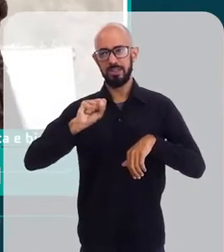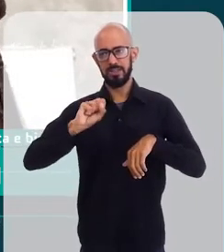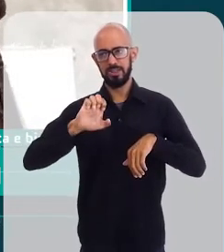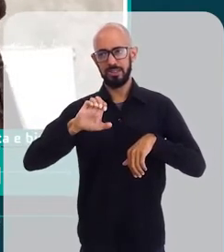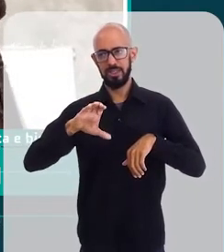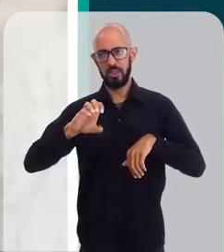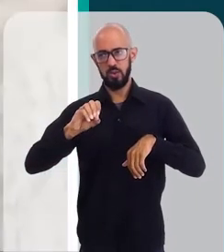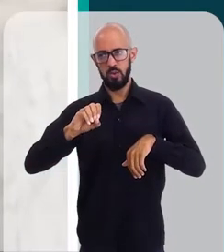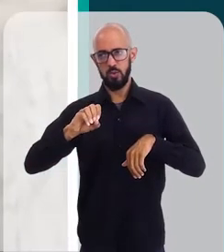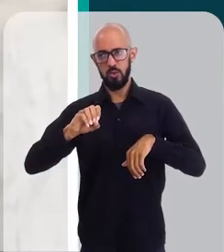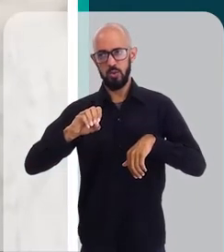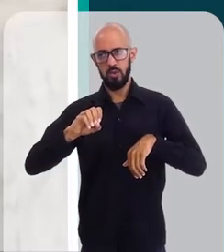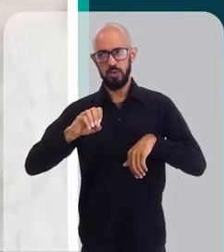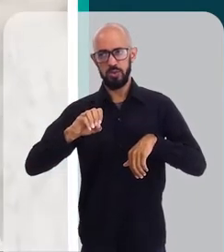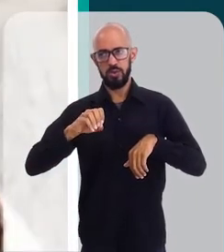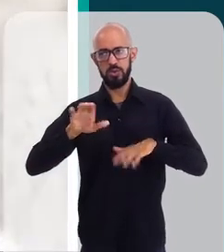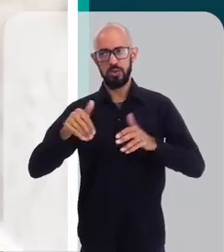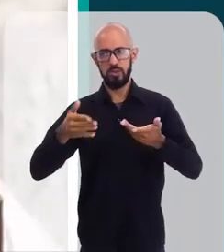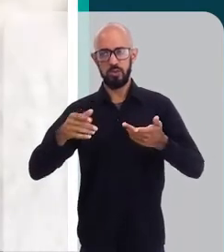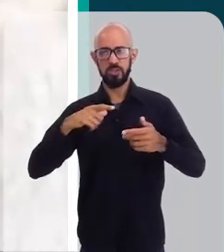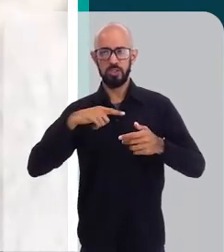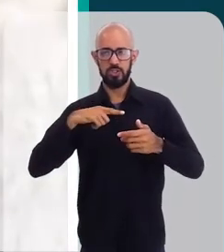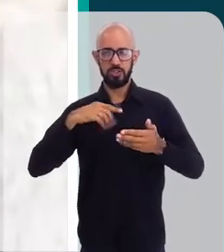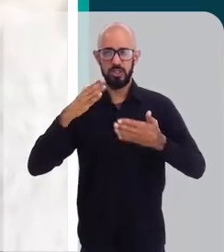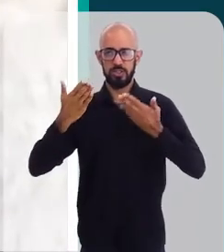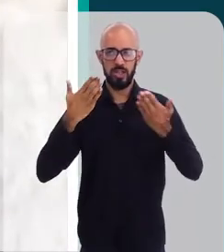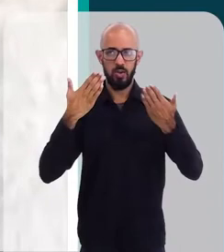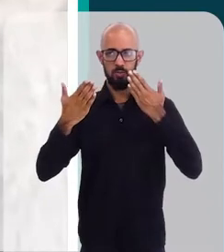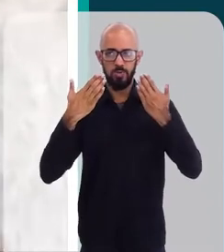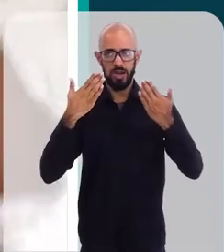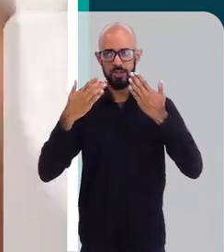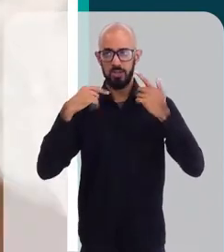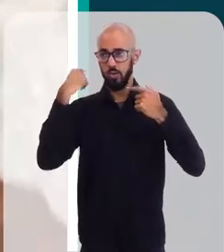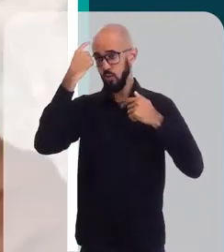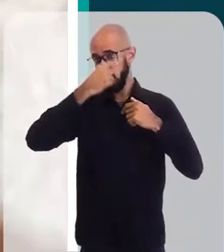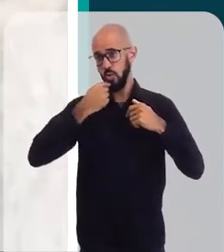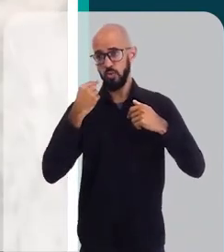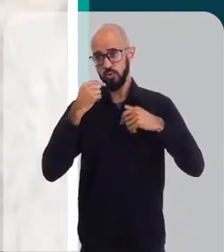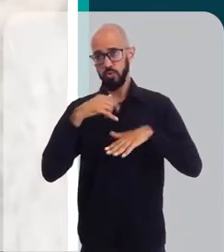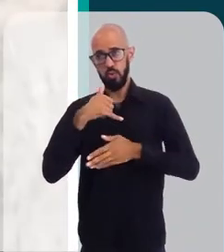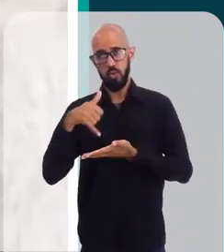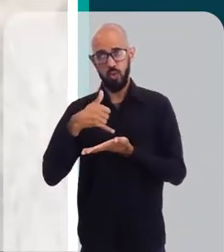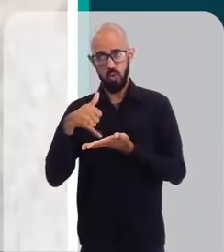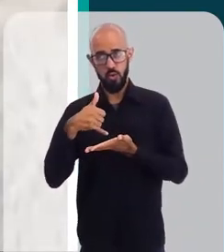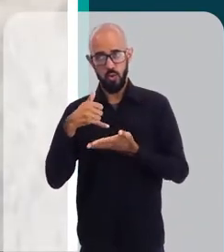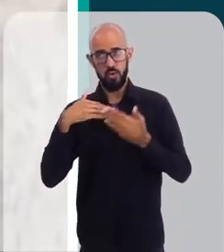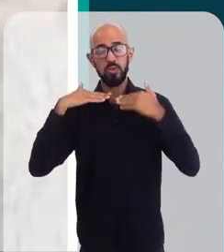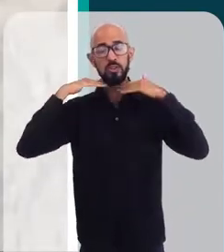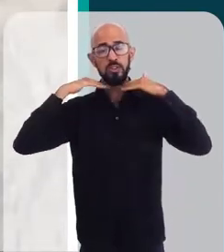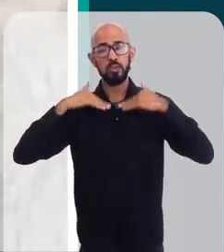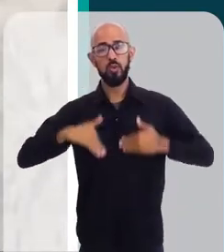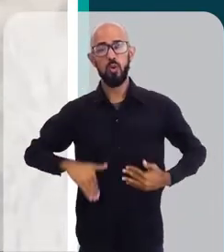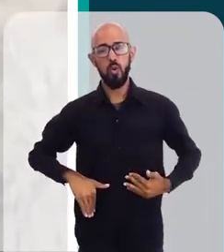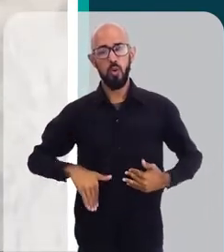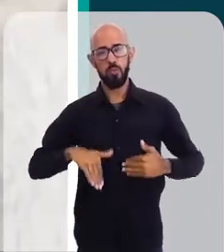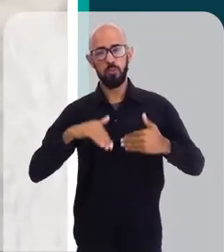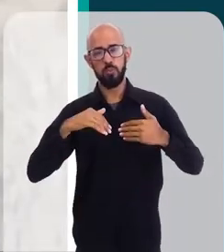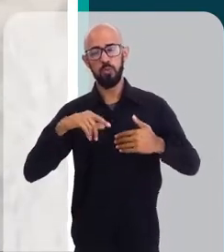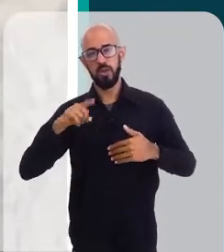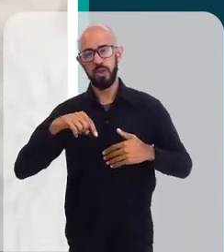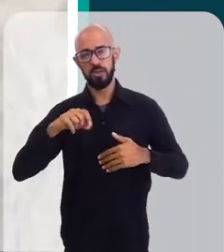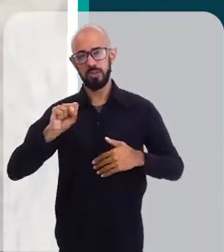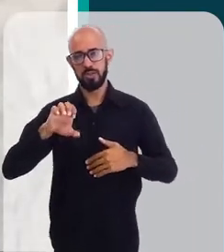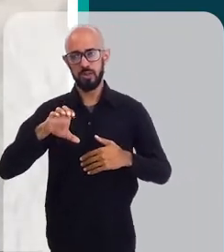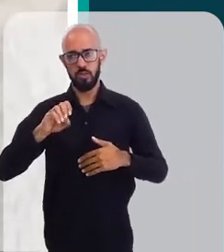água, tá? Então, a gente tem esses dois parâmetros, né? Rosto mais oleoso e corpo mais seco. Então,